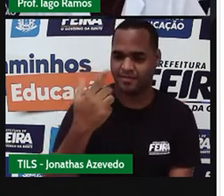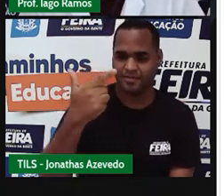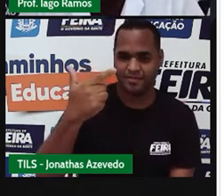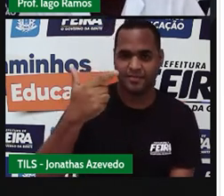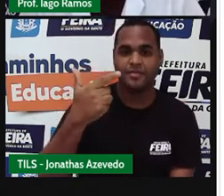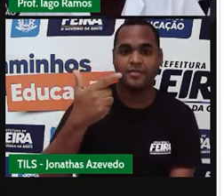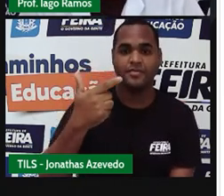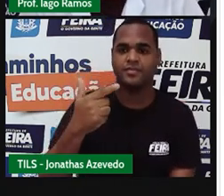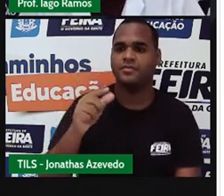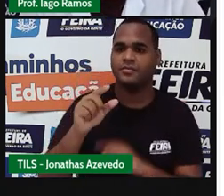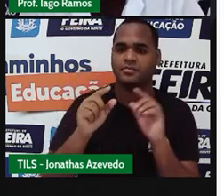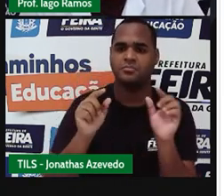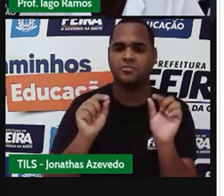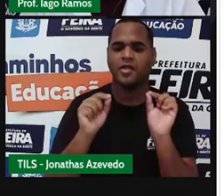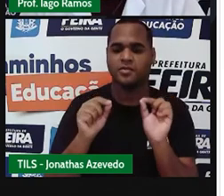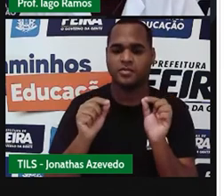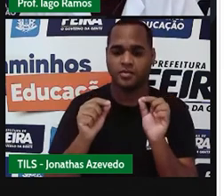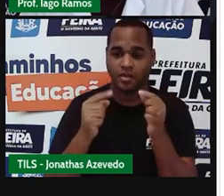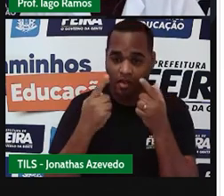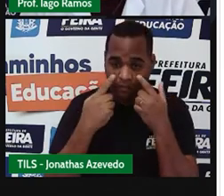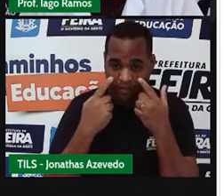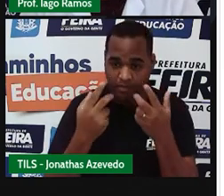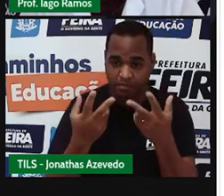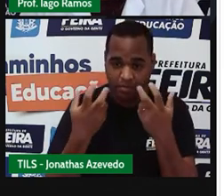você vai agora